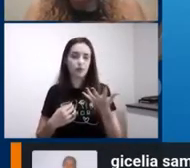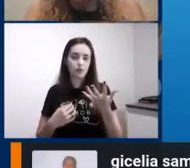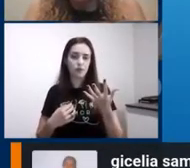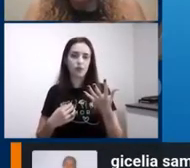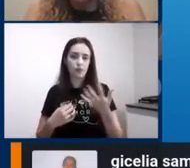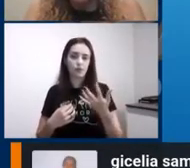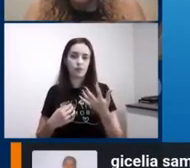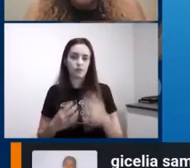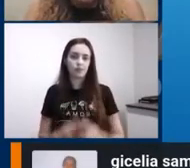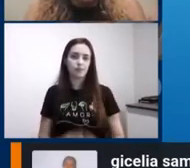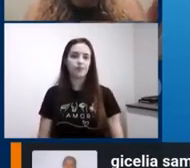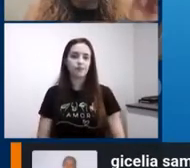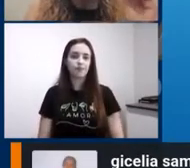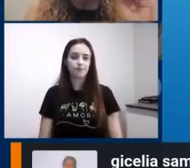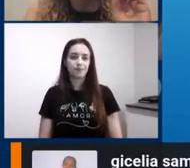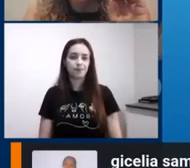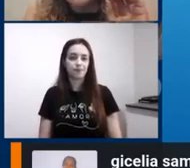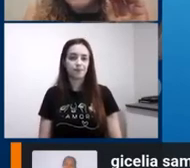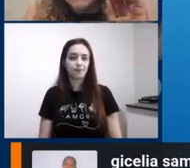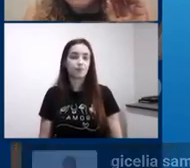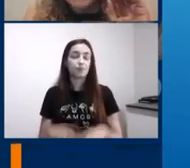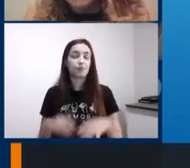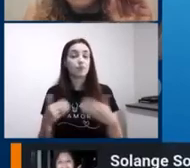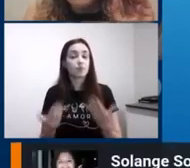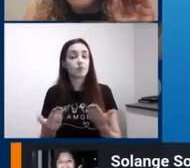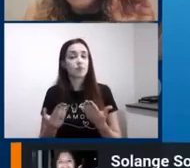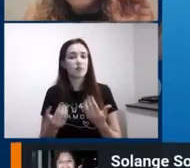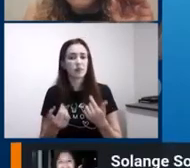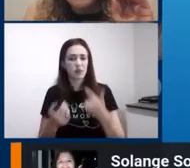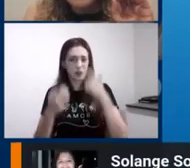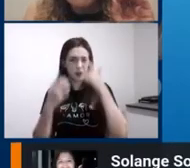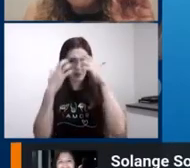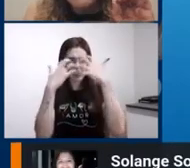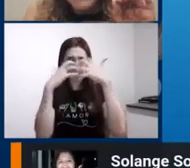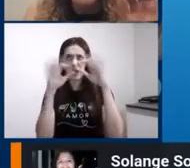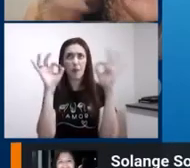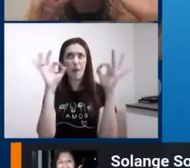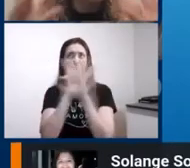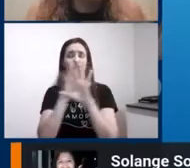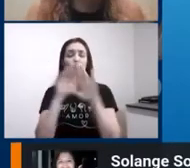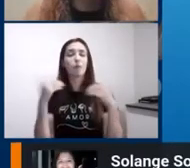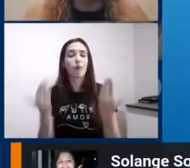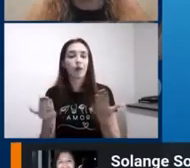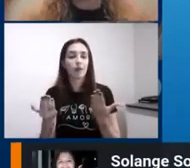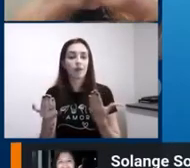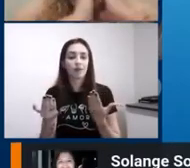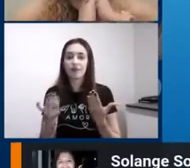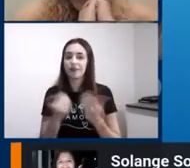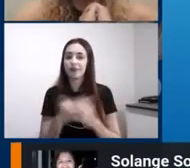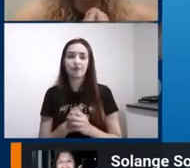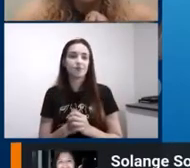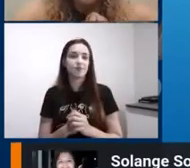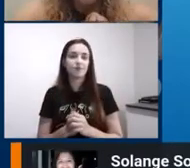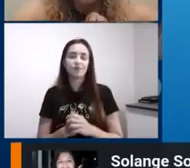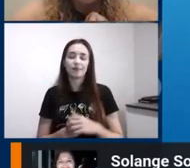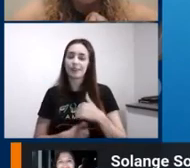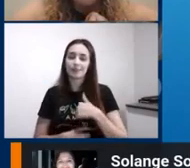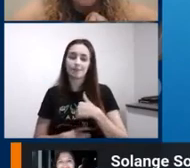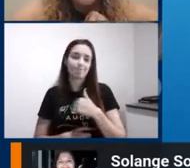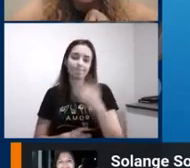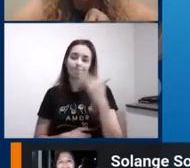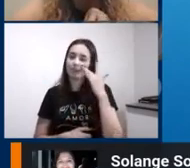resultado Thelma quando que o cérebro está pronto para isso mais uma notícia triste para vocês